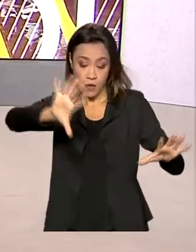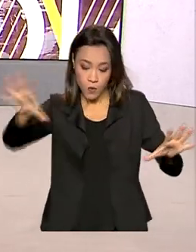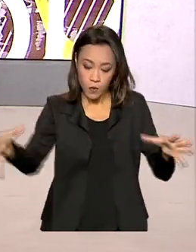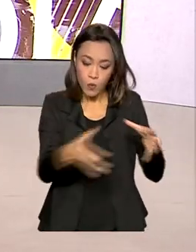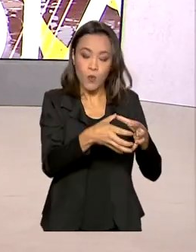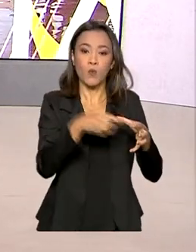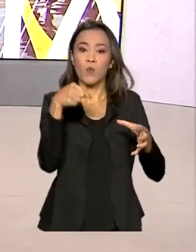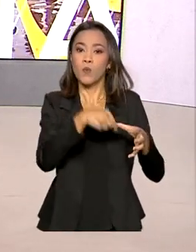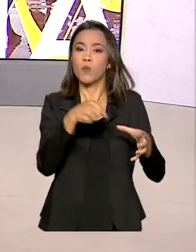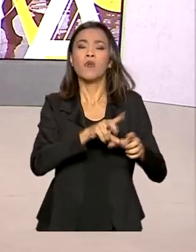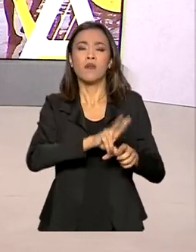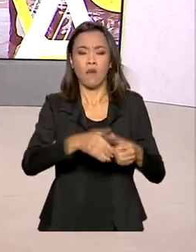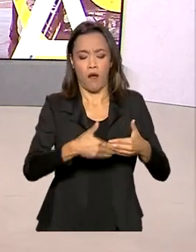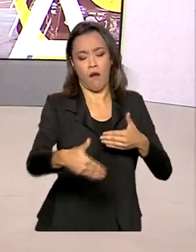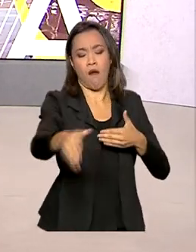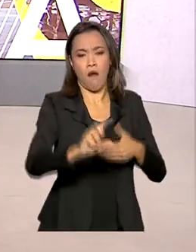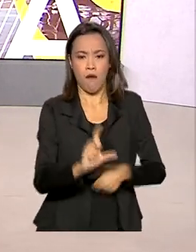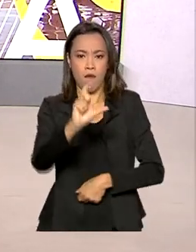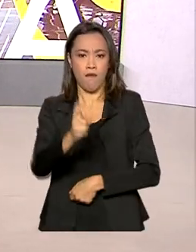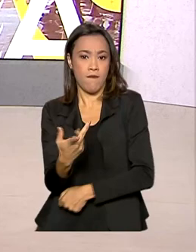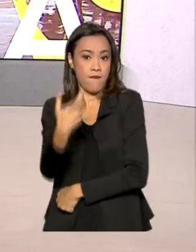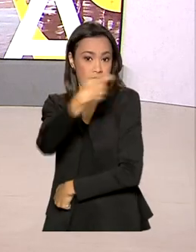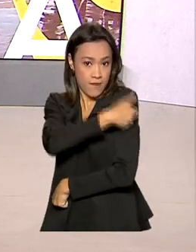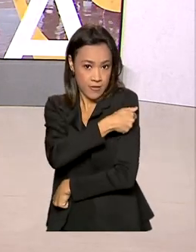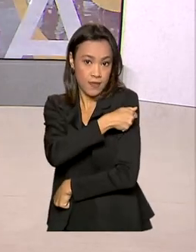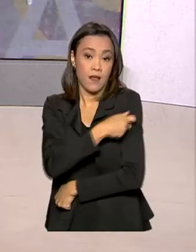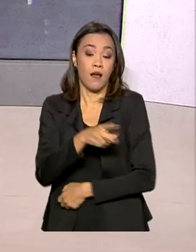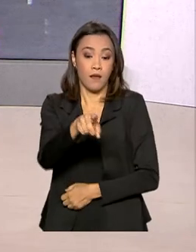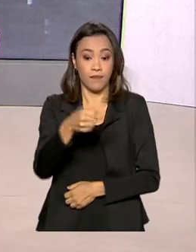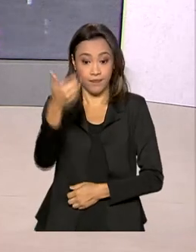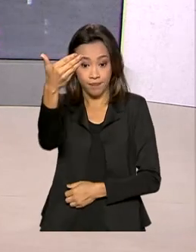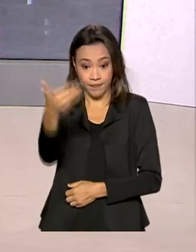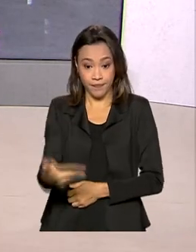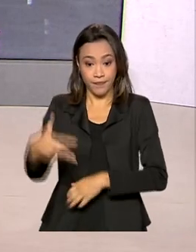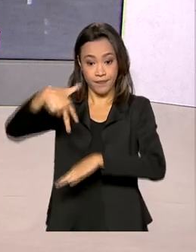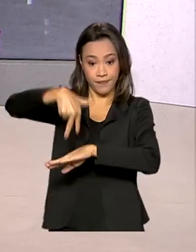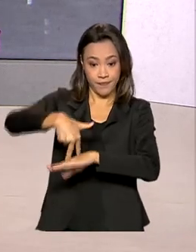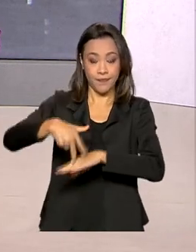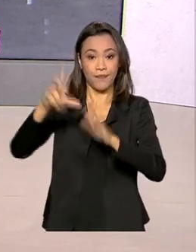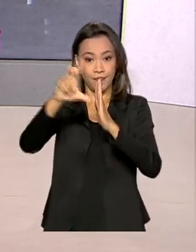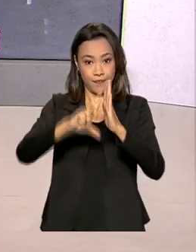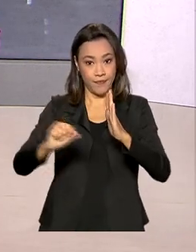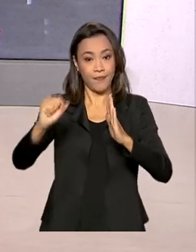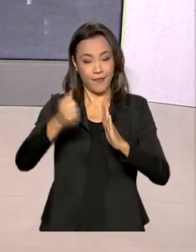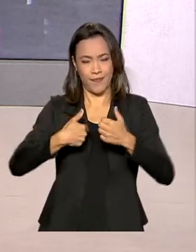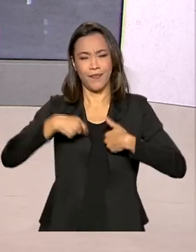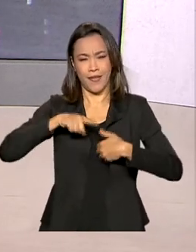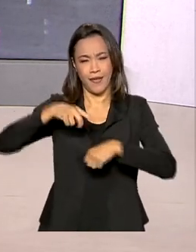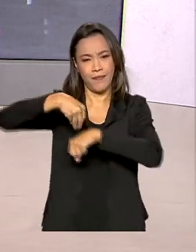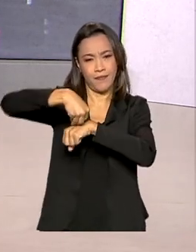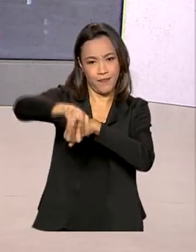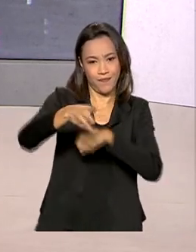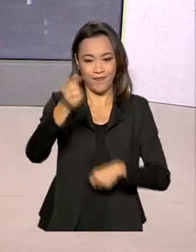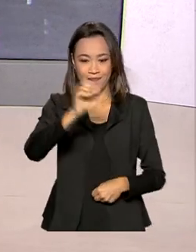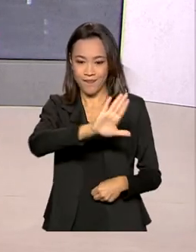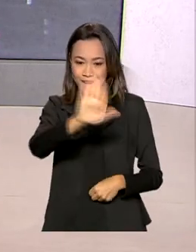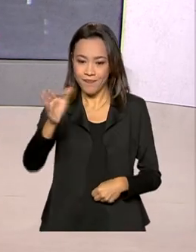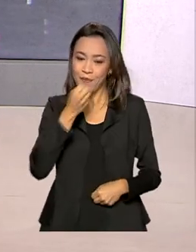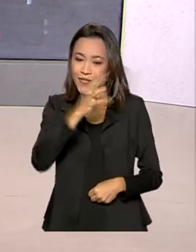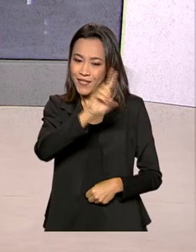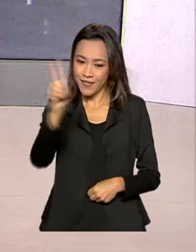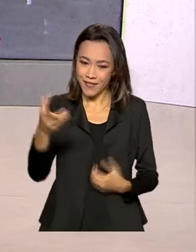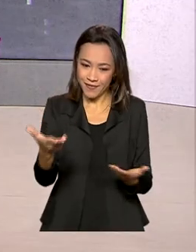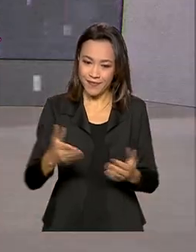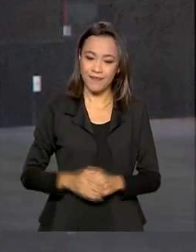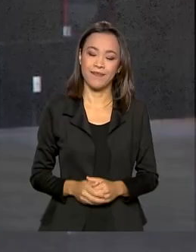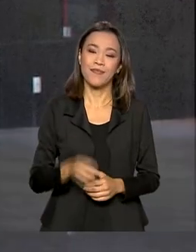vacinação contra a Covid-19. Ao vivo do Palácio do Planalto, a repórter Márcia Fernandes tem as informações. Bom dia, Márcia. Bom dia,